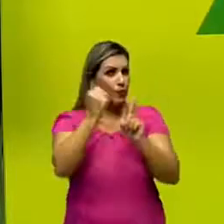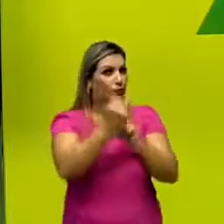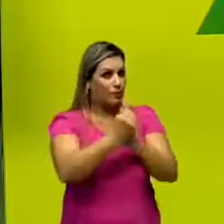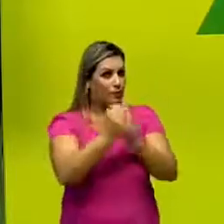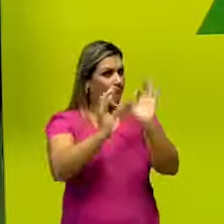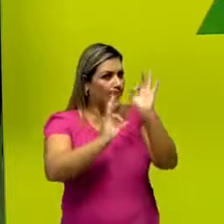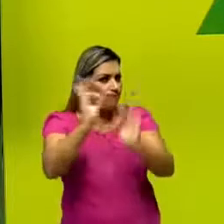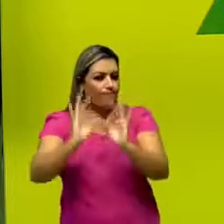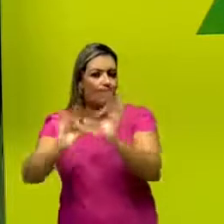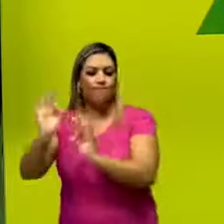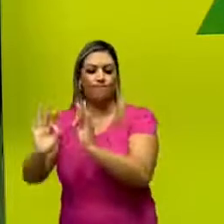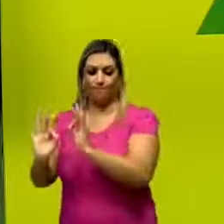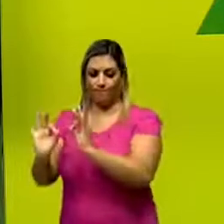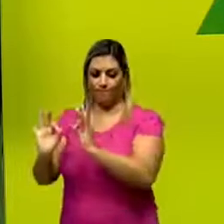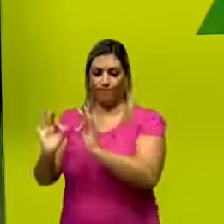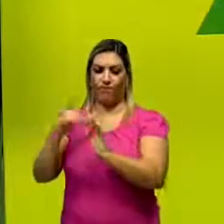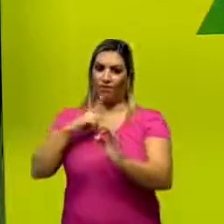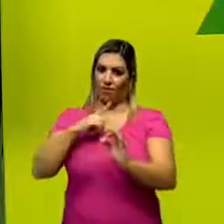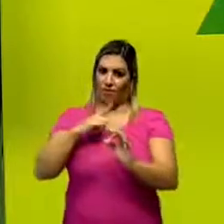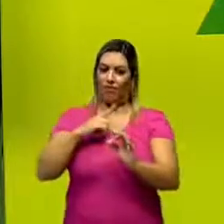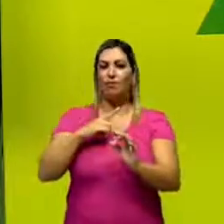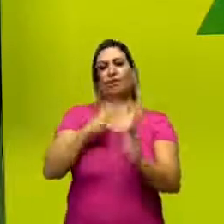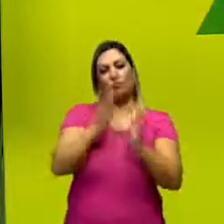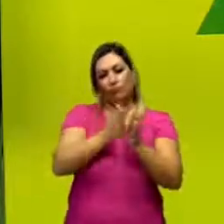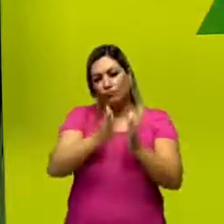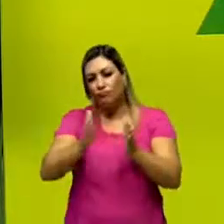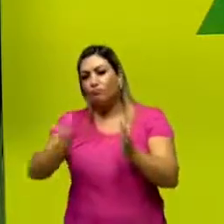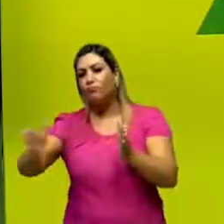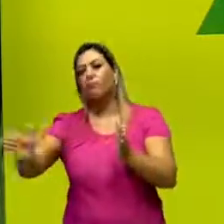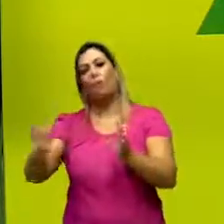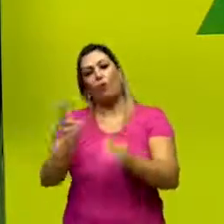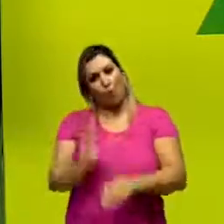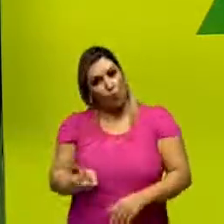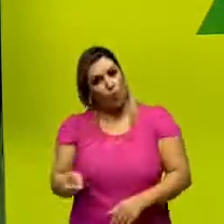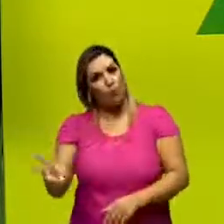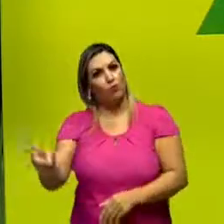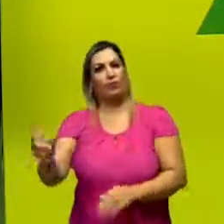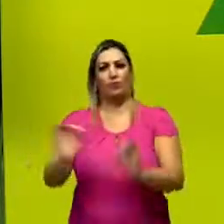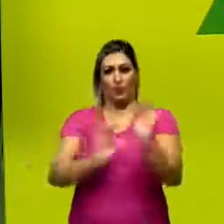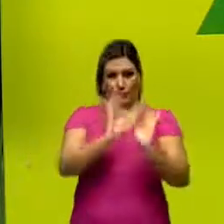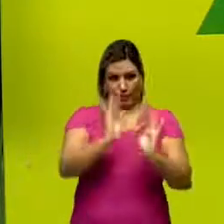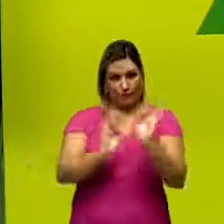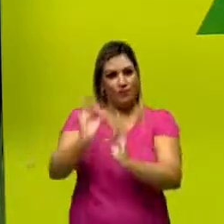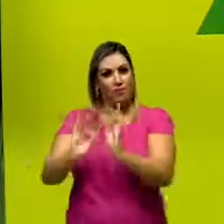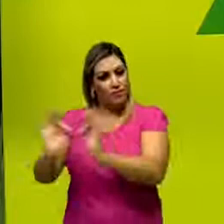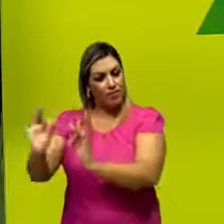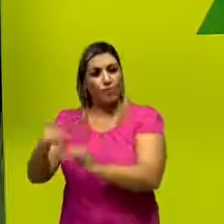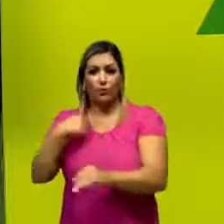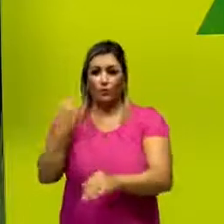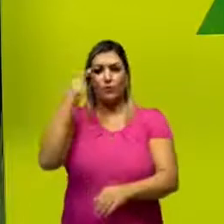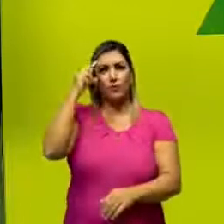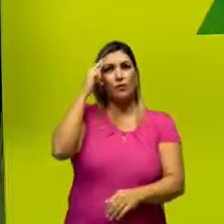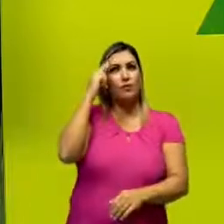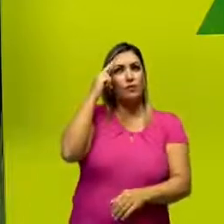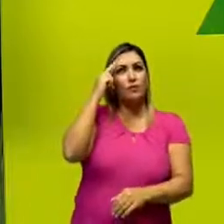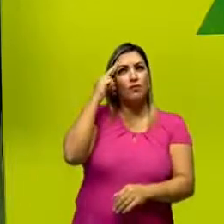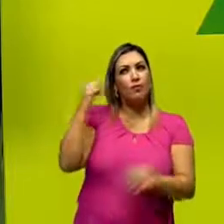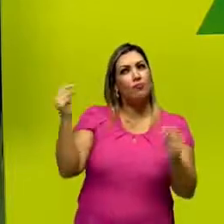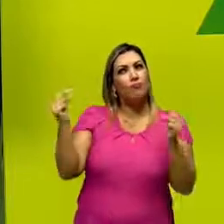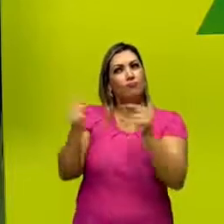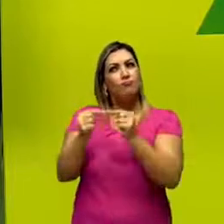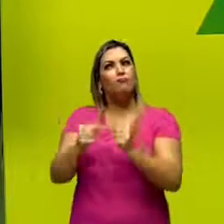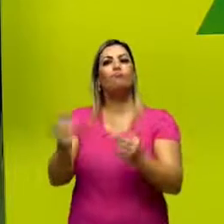organizada, que tem uma continuidade, né? A partir dessa organização, que nós vamos pensar a